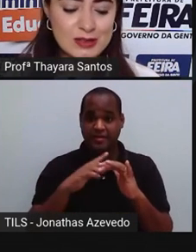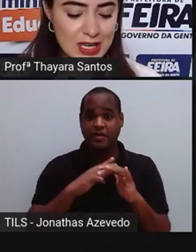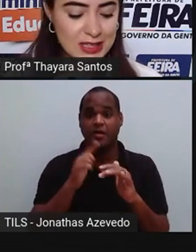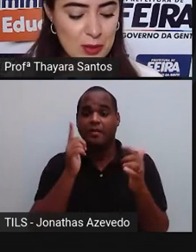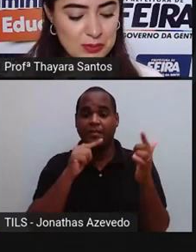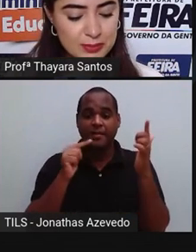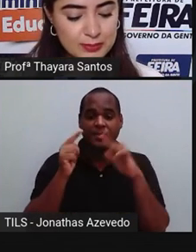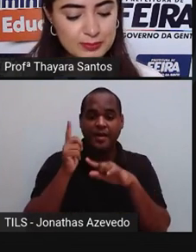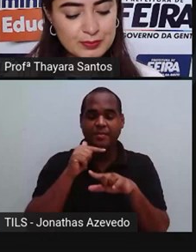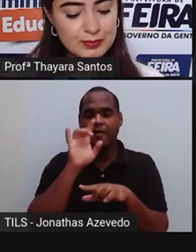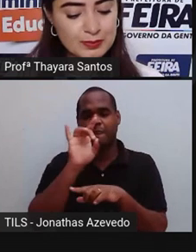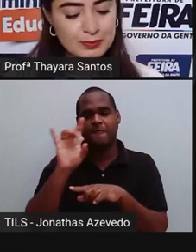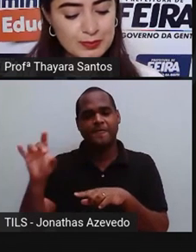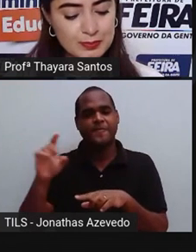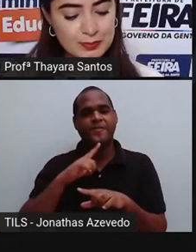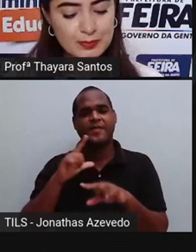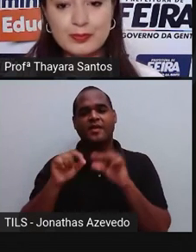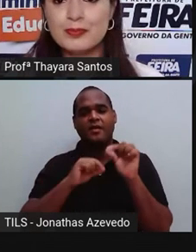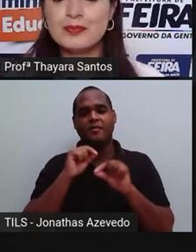colocação de cada um.